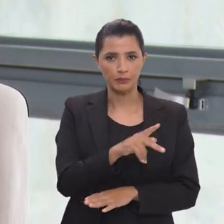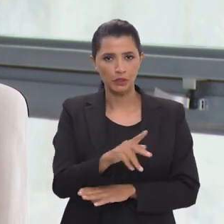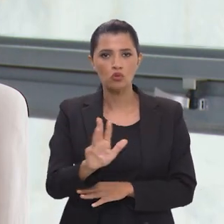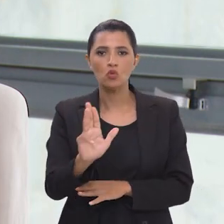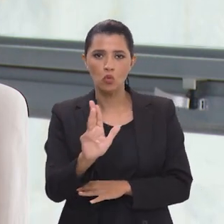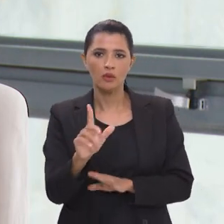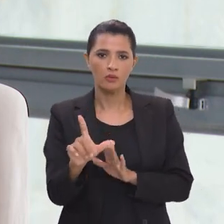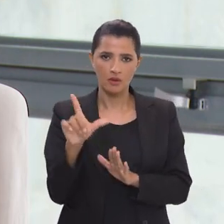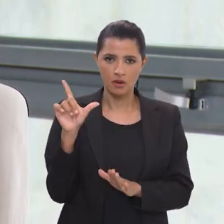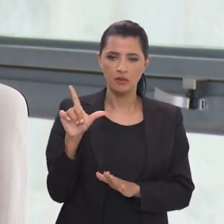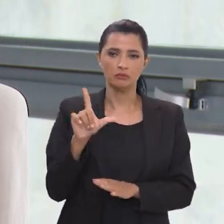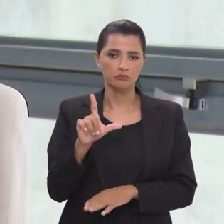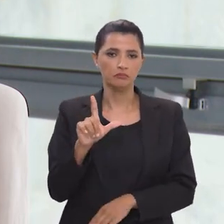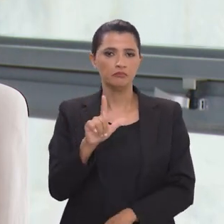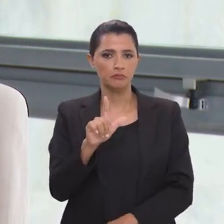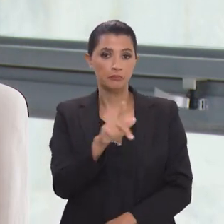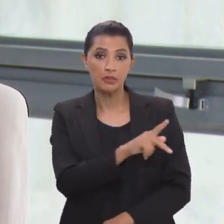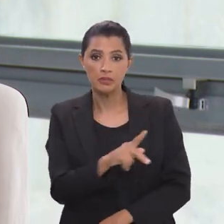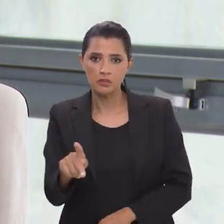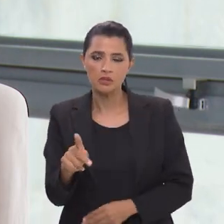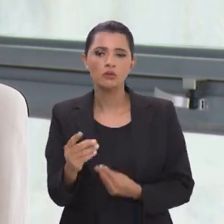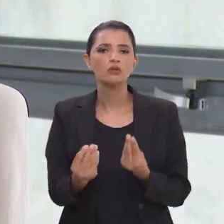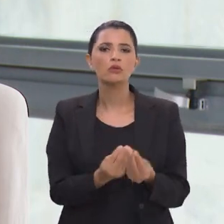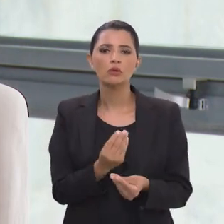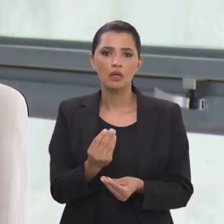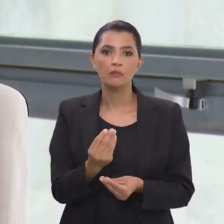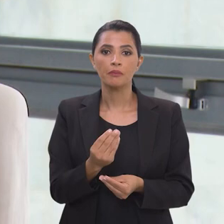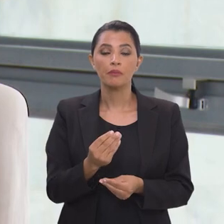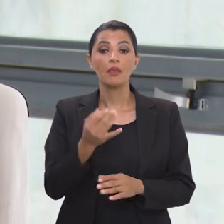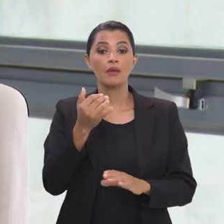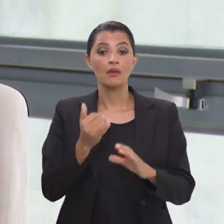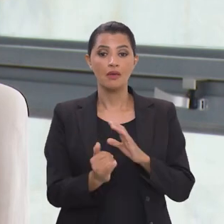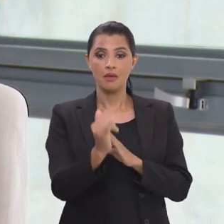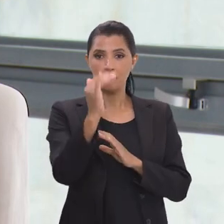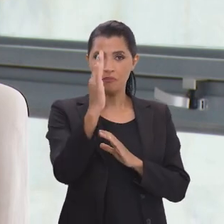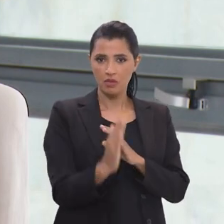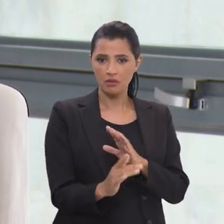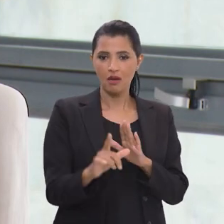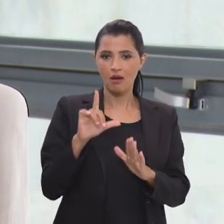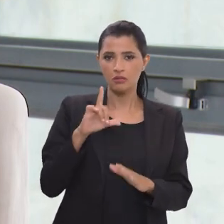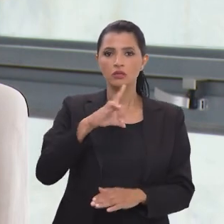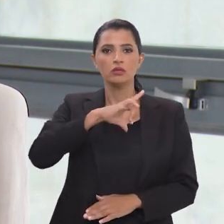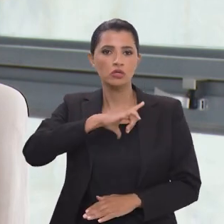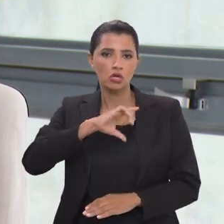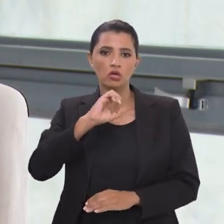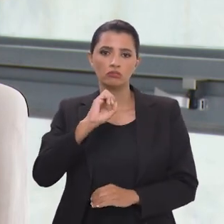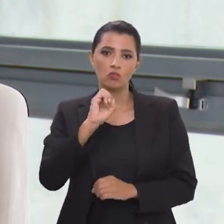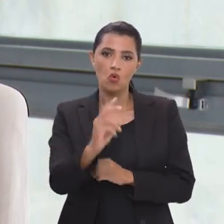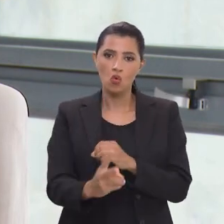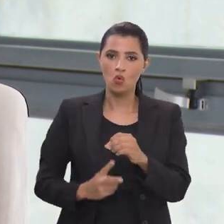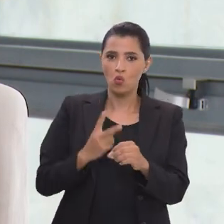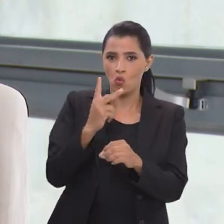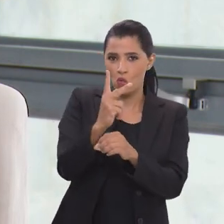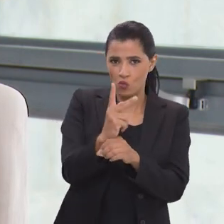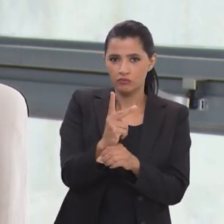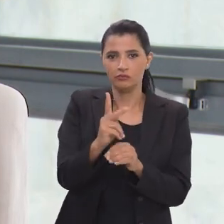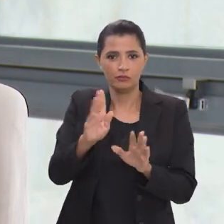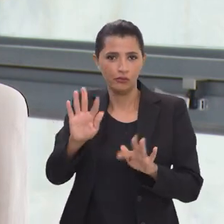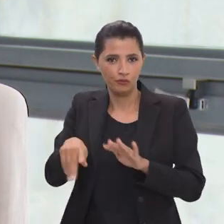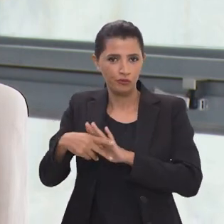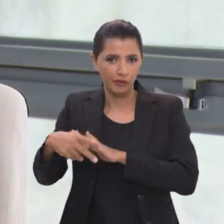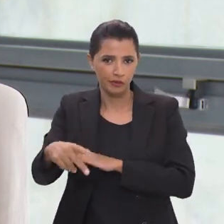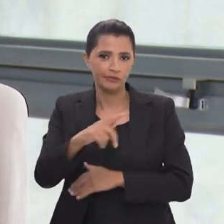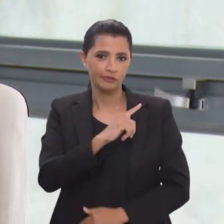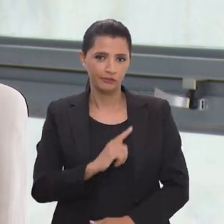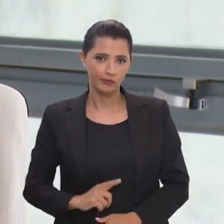Lula foi presidente o máximo que a NBC tinha era o Oncute no